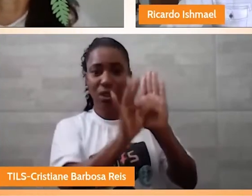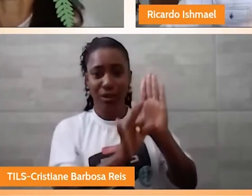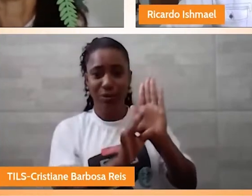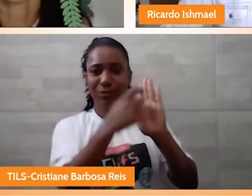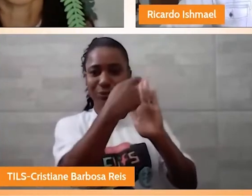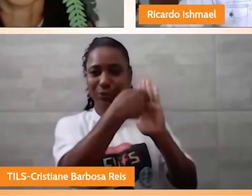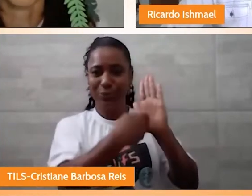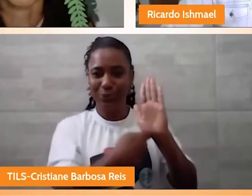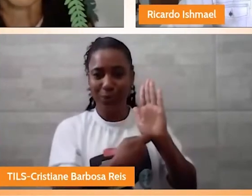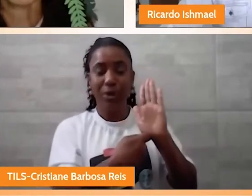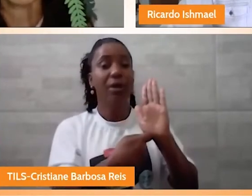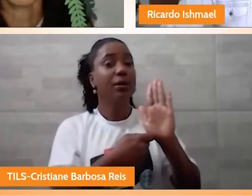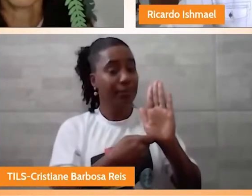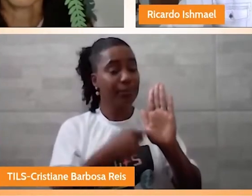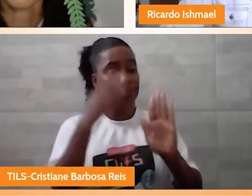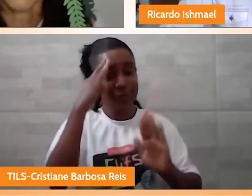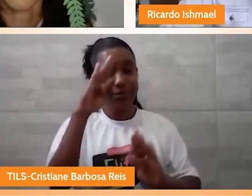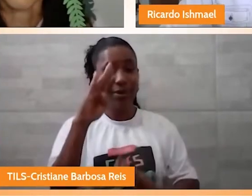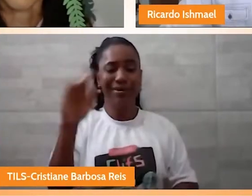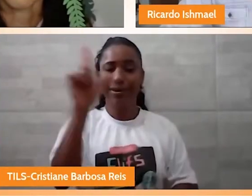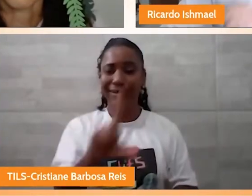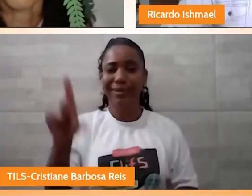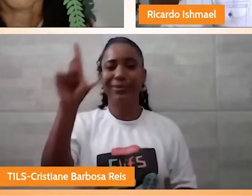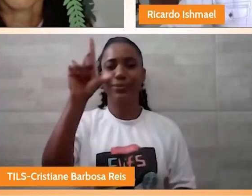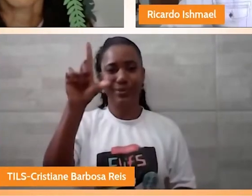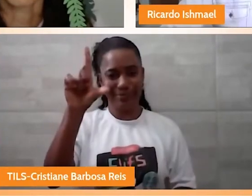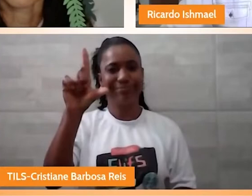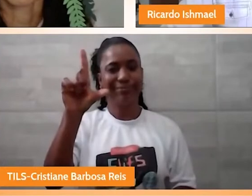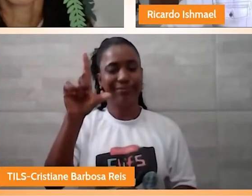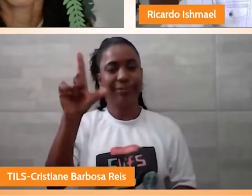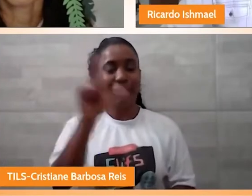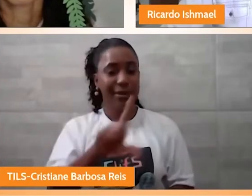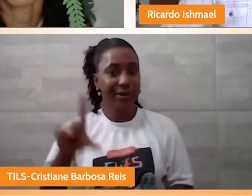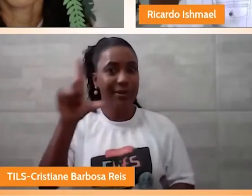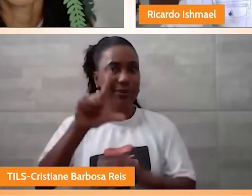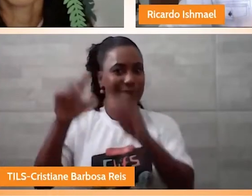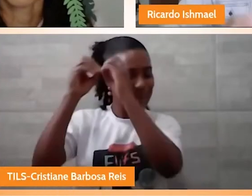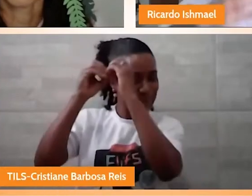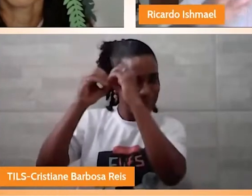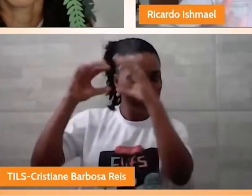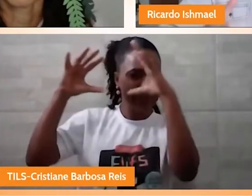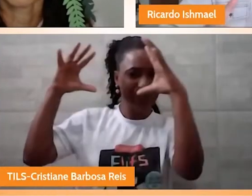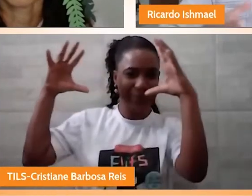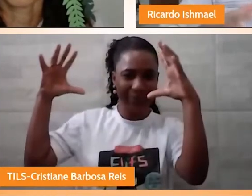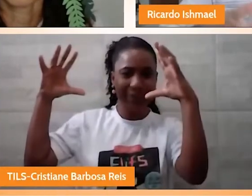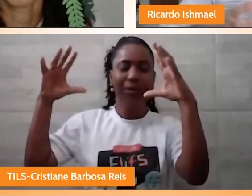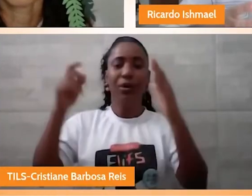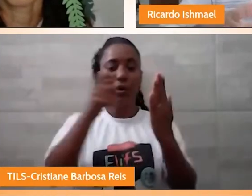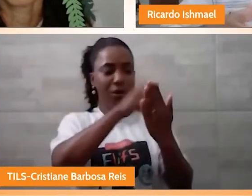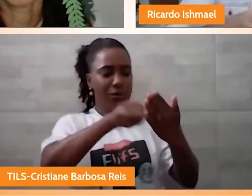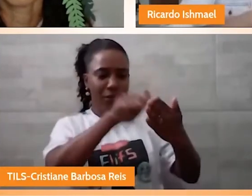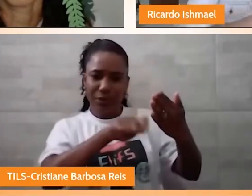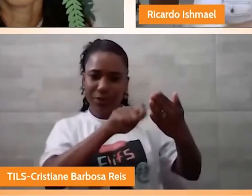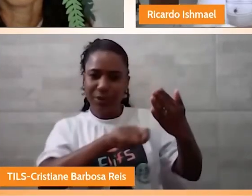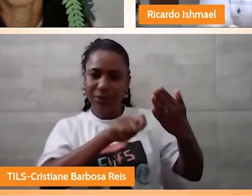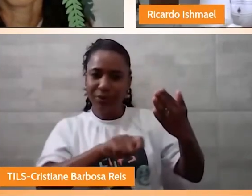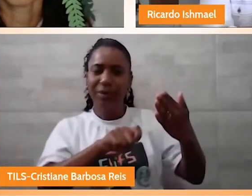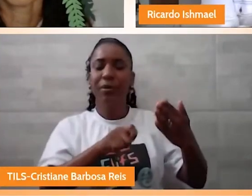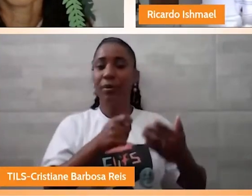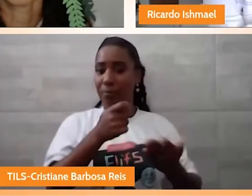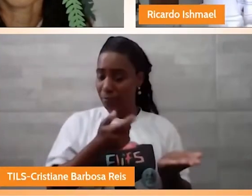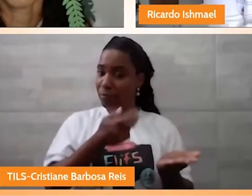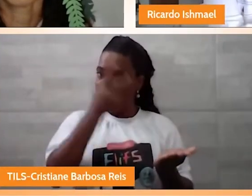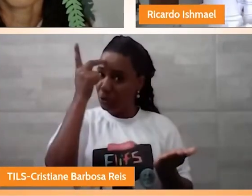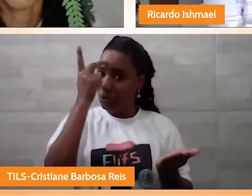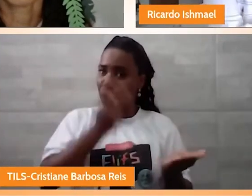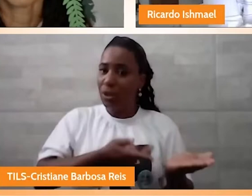ainda, através da literatura. E, mais ainda, através da literatura de ficção, né? O escrever para o público infantil e juvenil é algo recente.